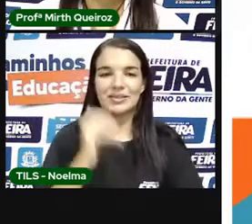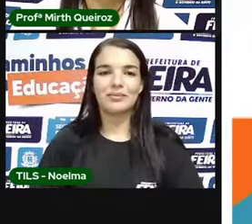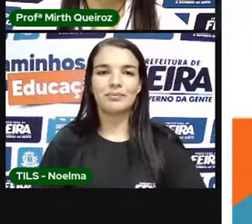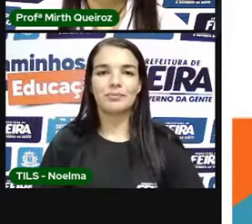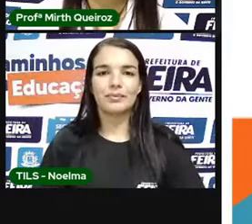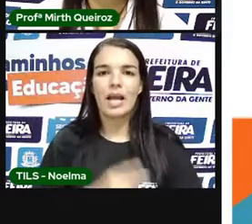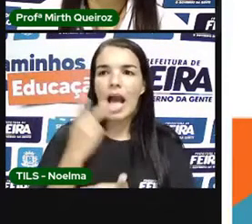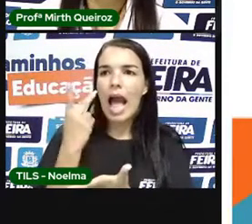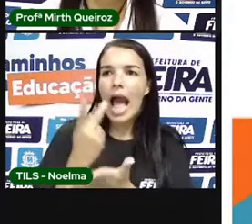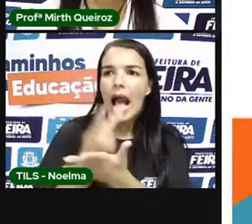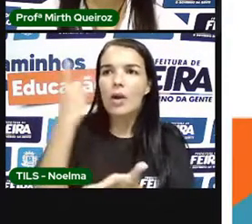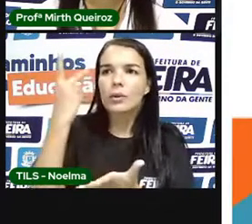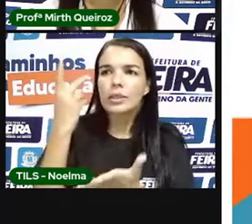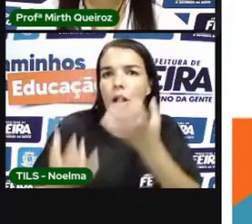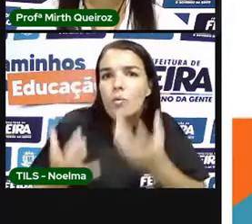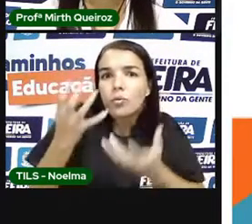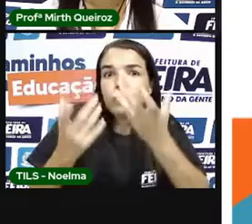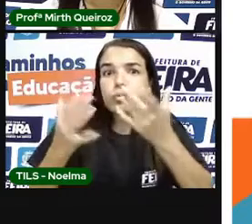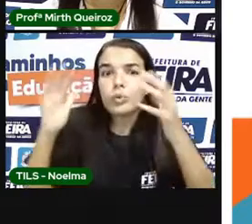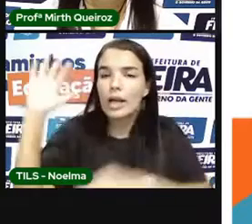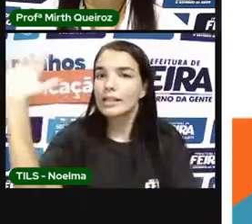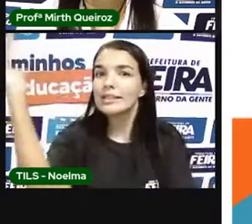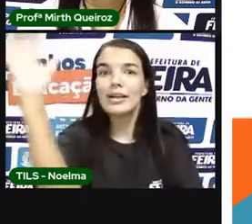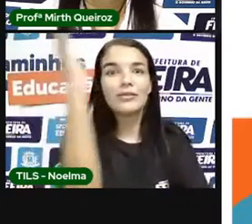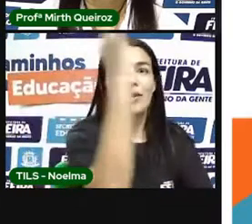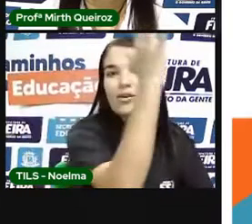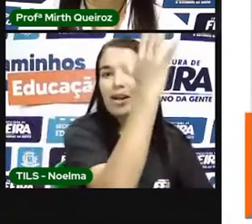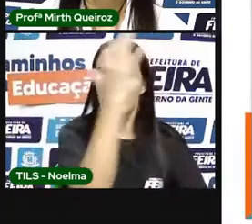Aconteceu um incêndio na floresta